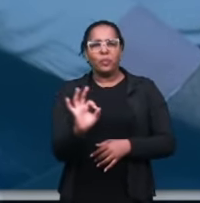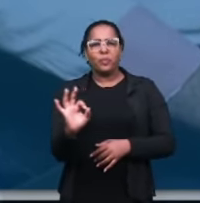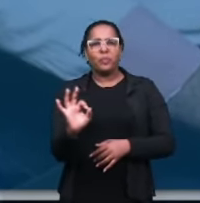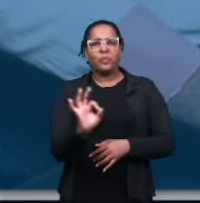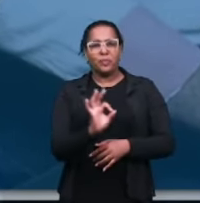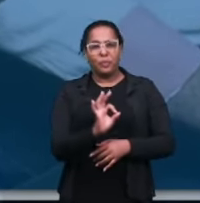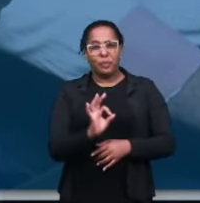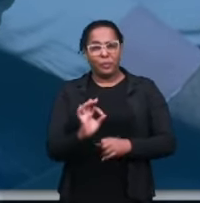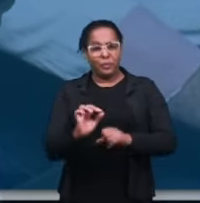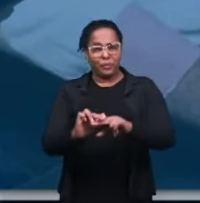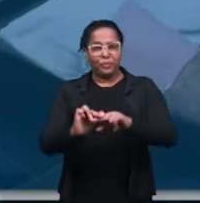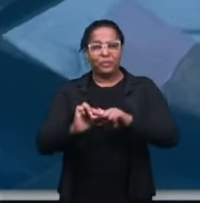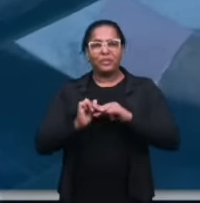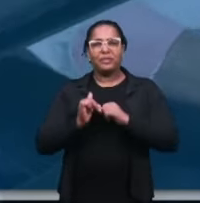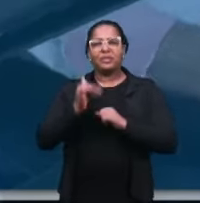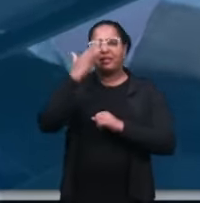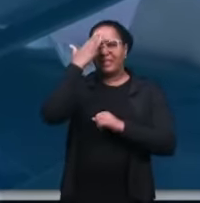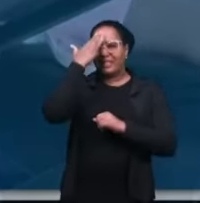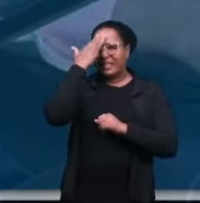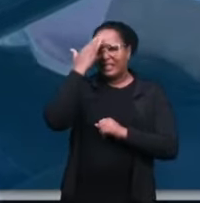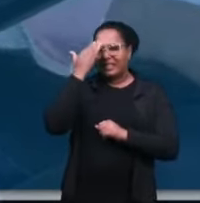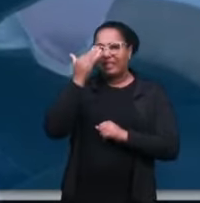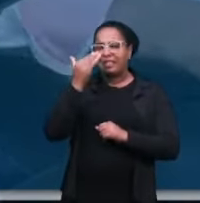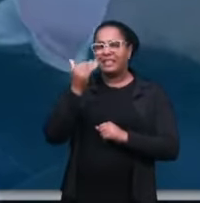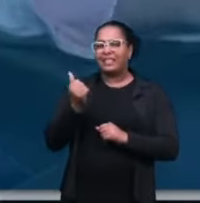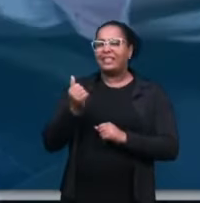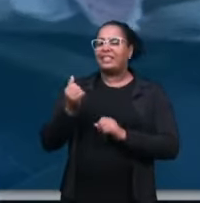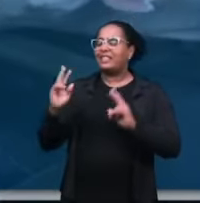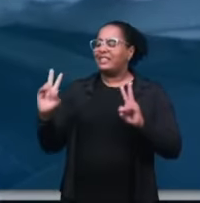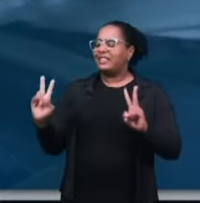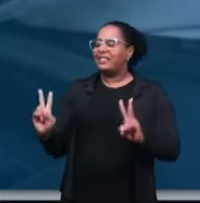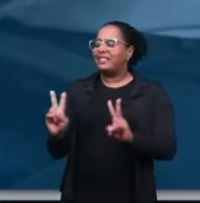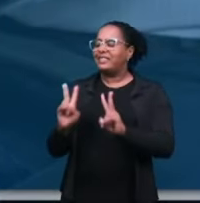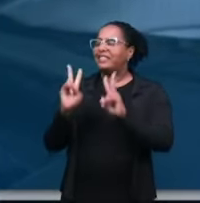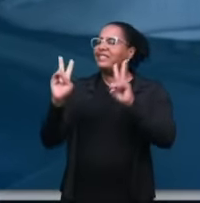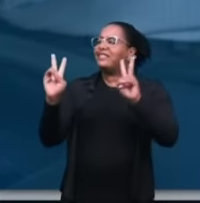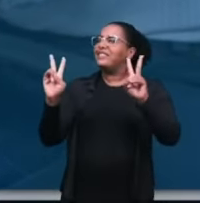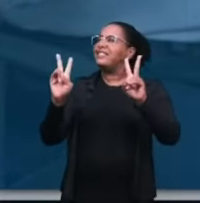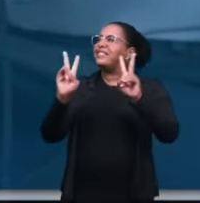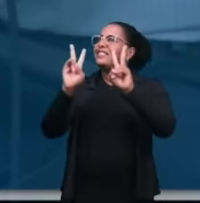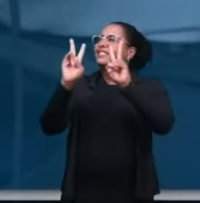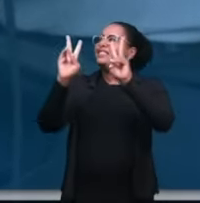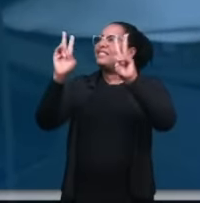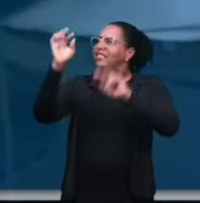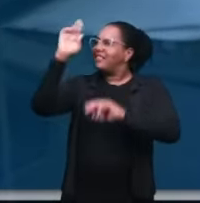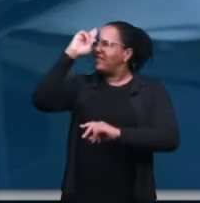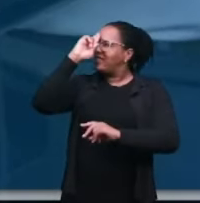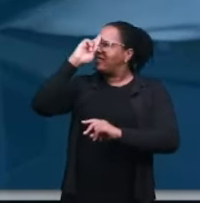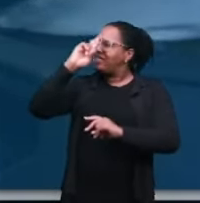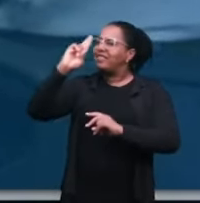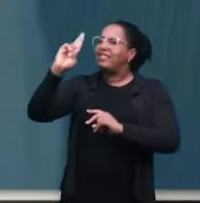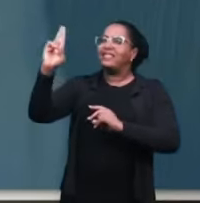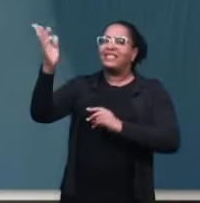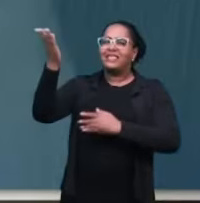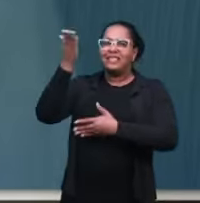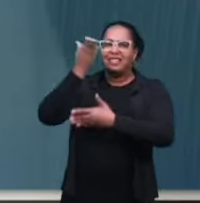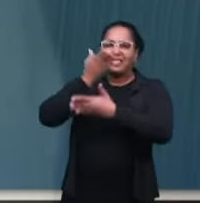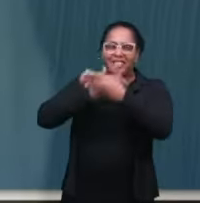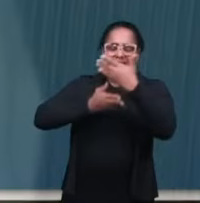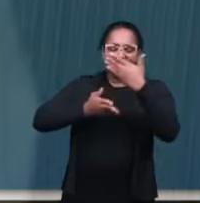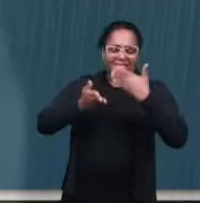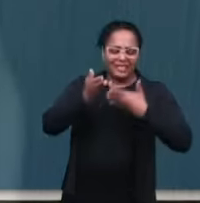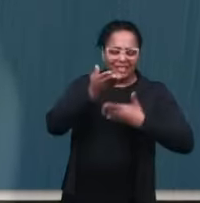E a vitória alcançarei